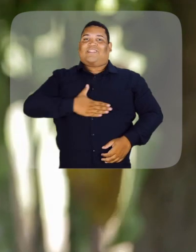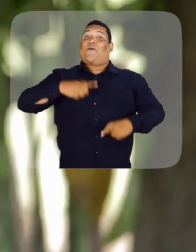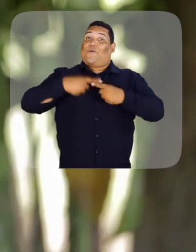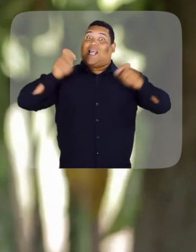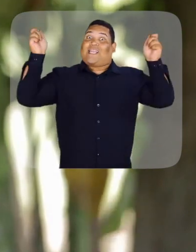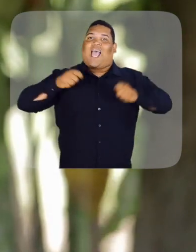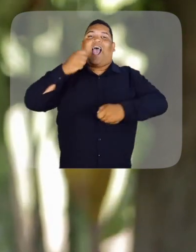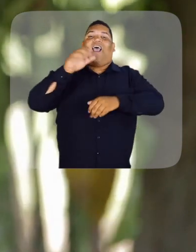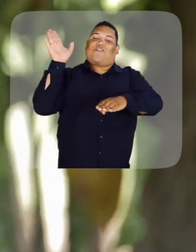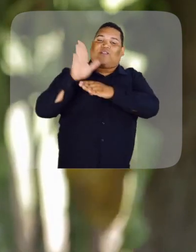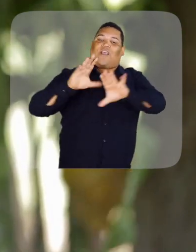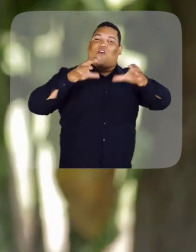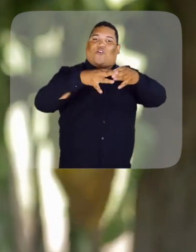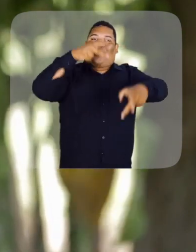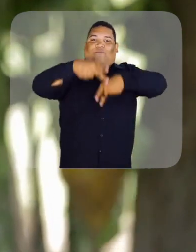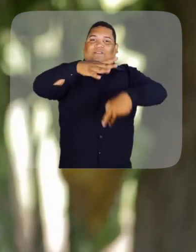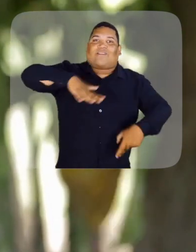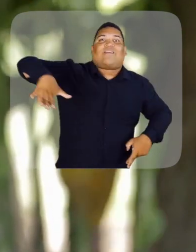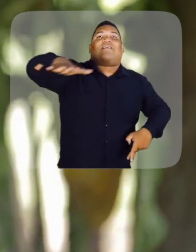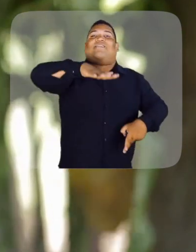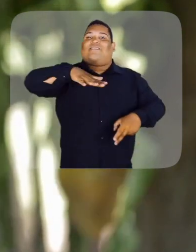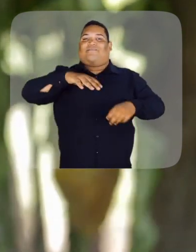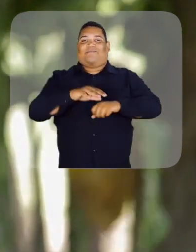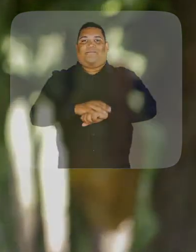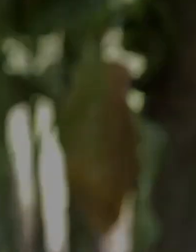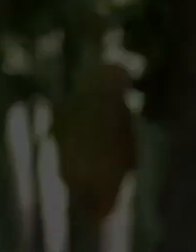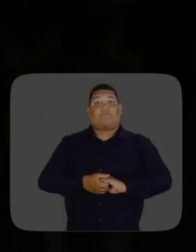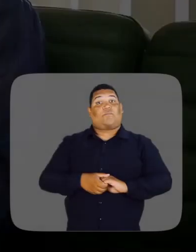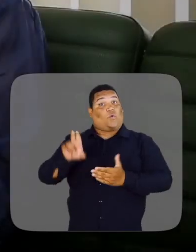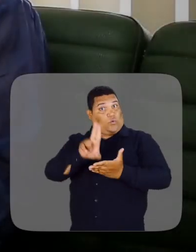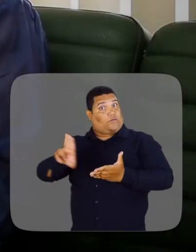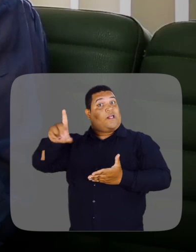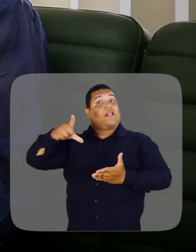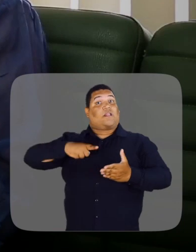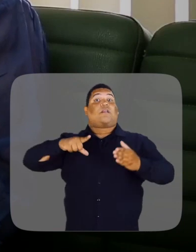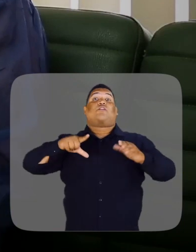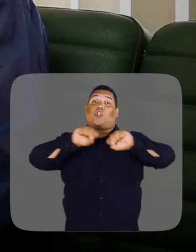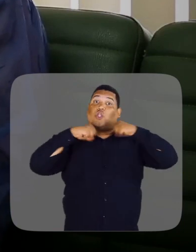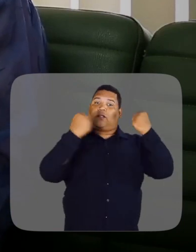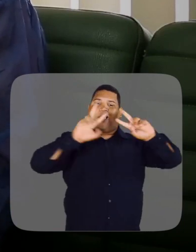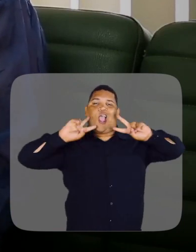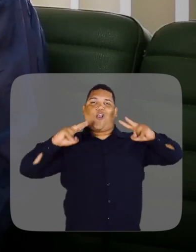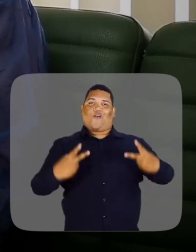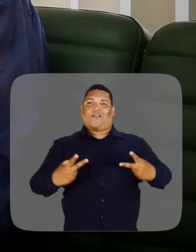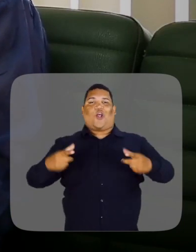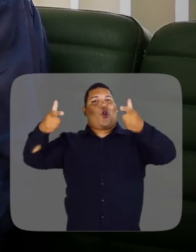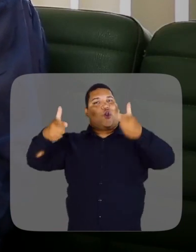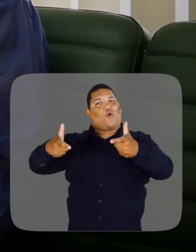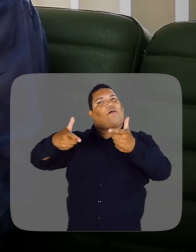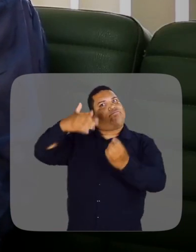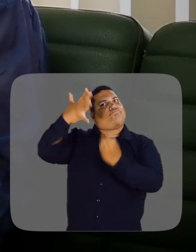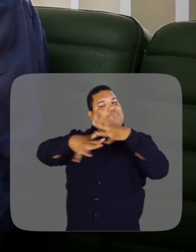gratificante podermos ajudar a população ao redor com isso. A universidade tem o reconhecimento da sociedade